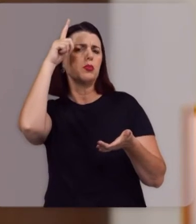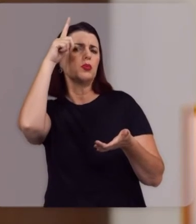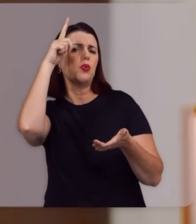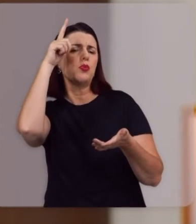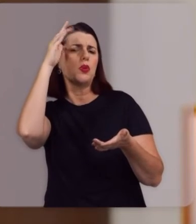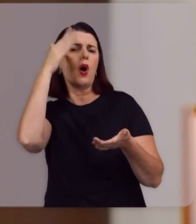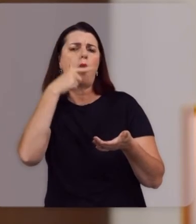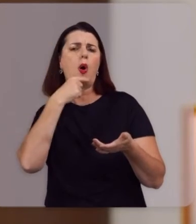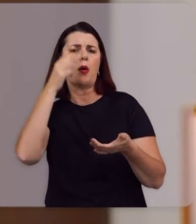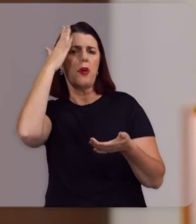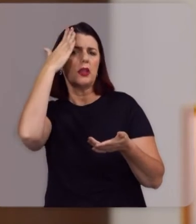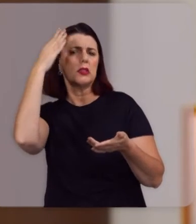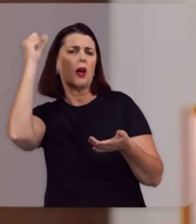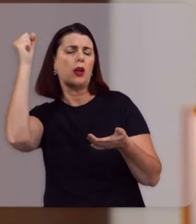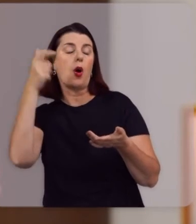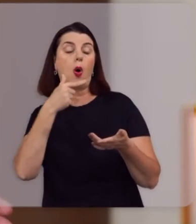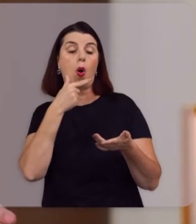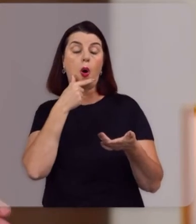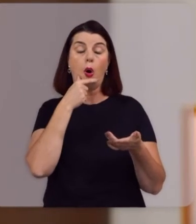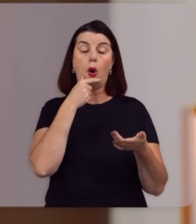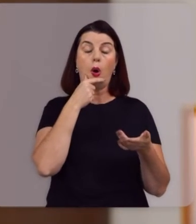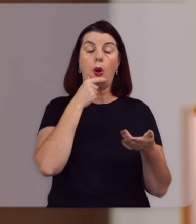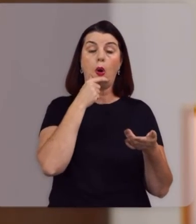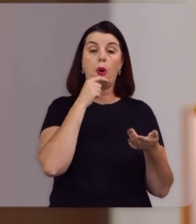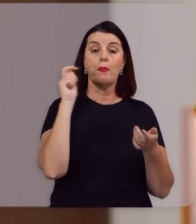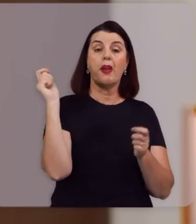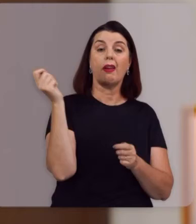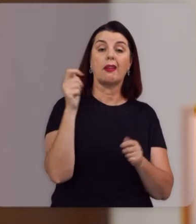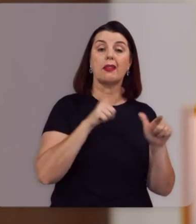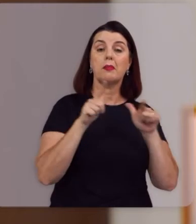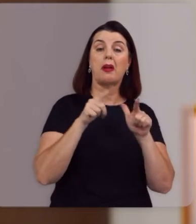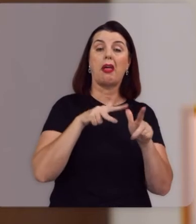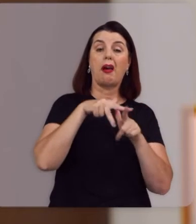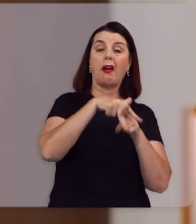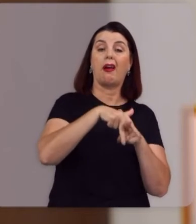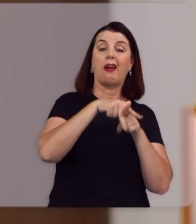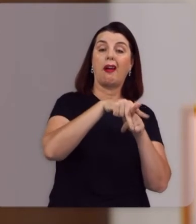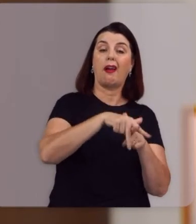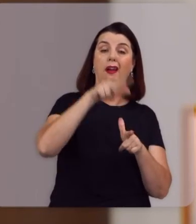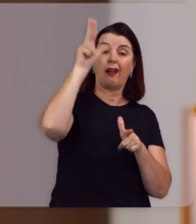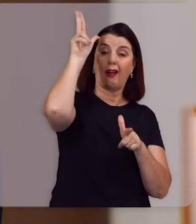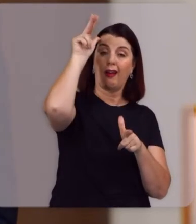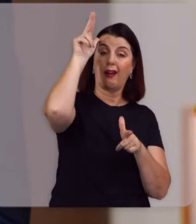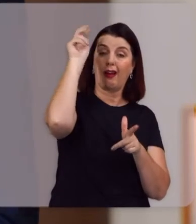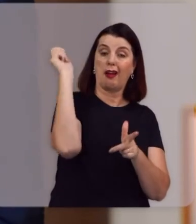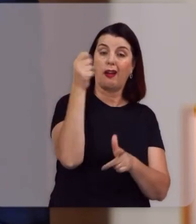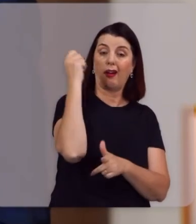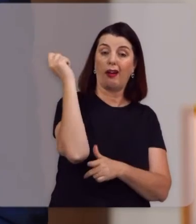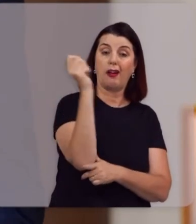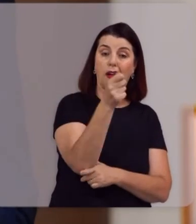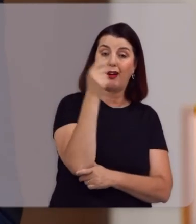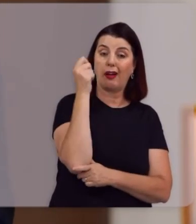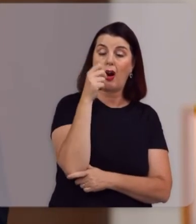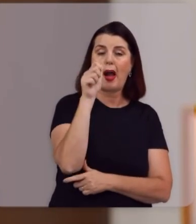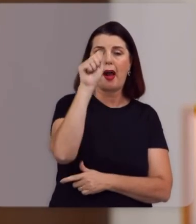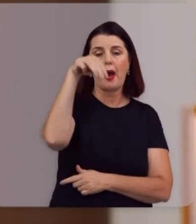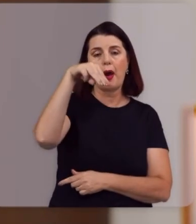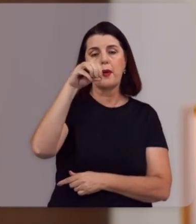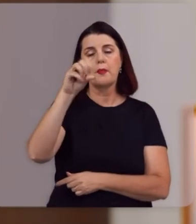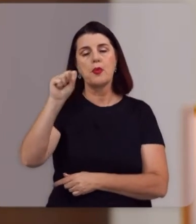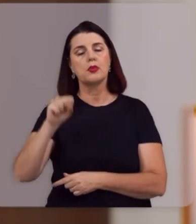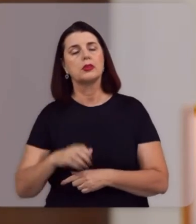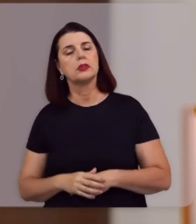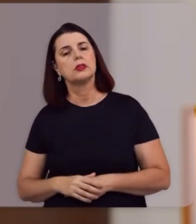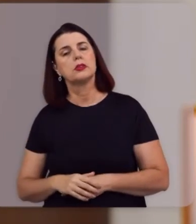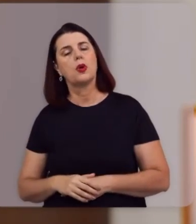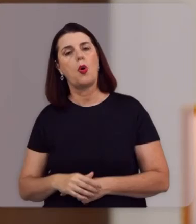De Salomão Ao boiadeiro Amós Desde um homem Com a cultura In vulgar Do apóstolo